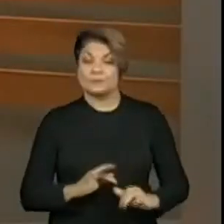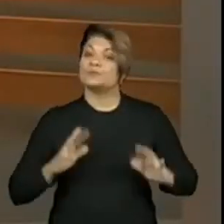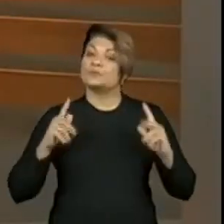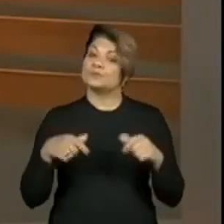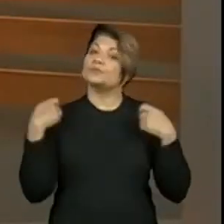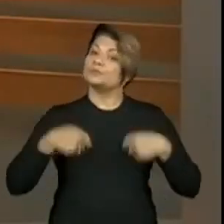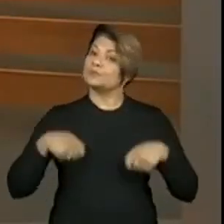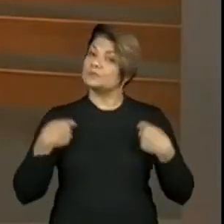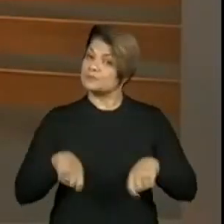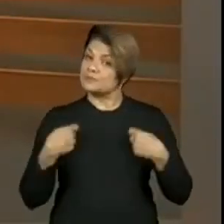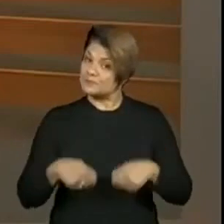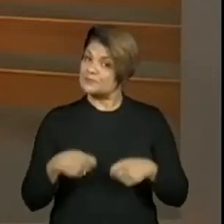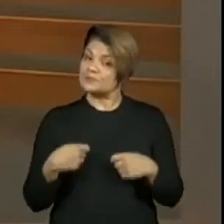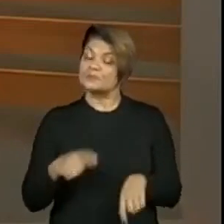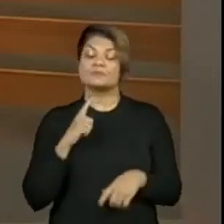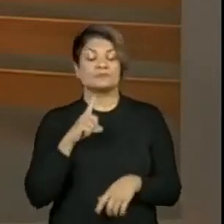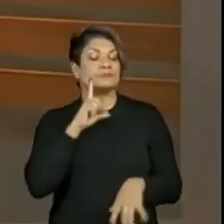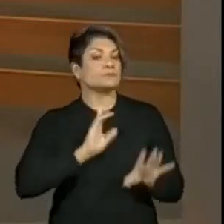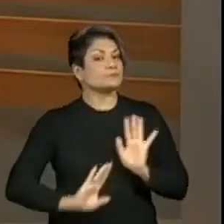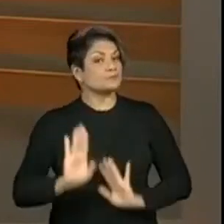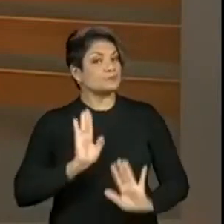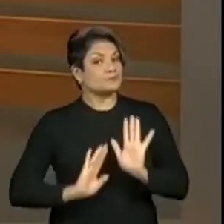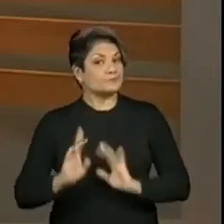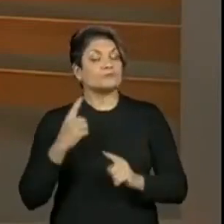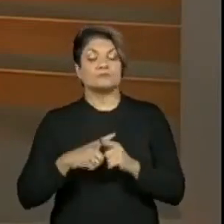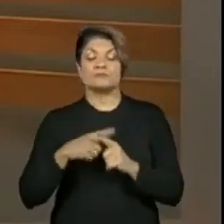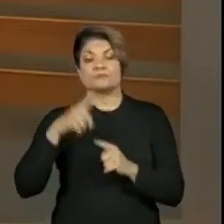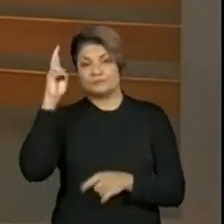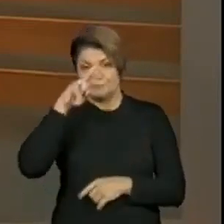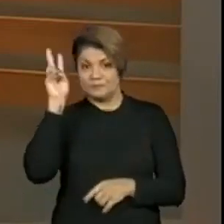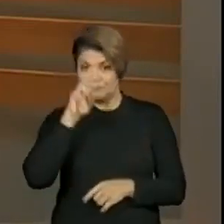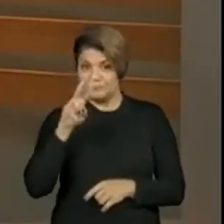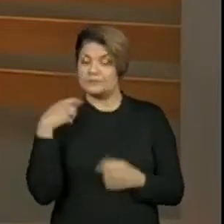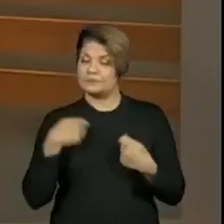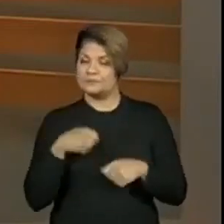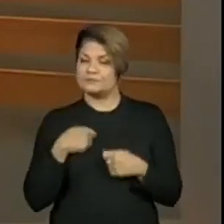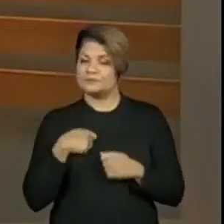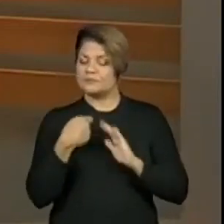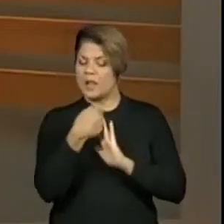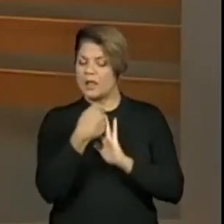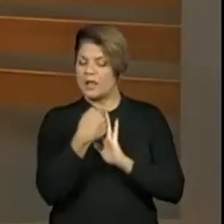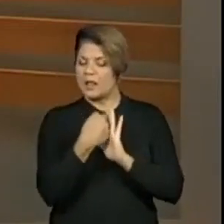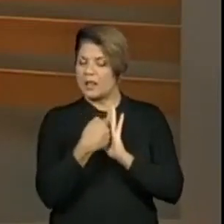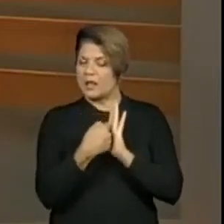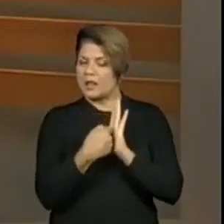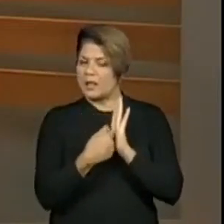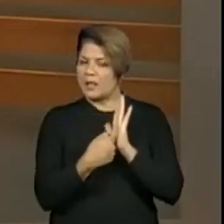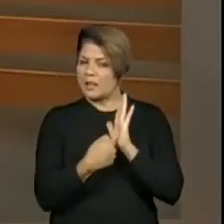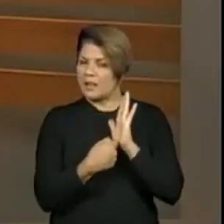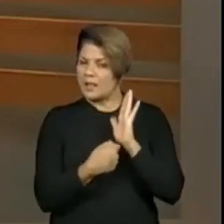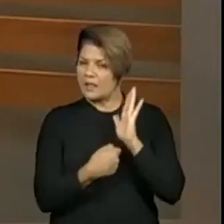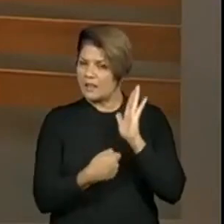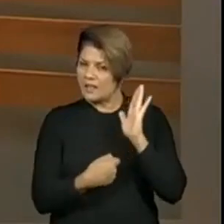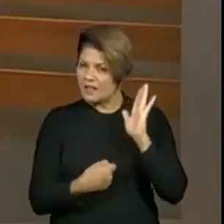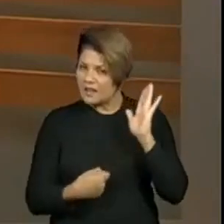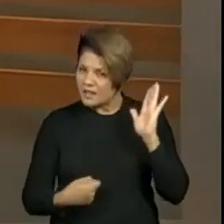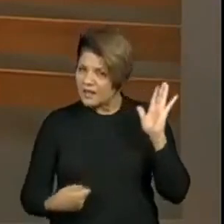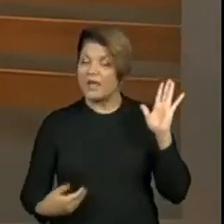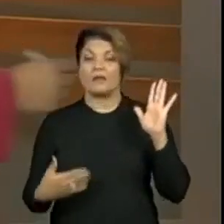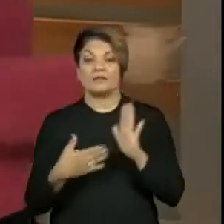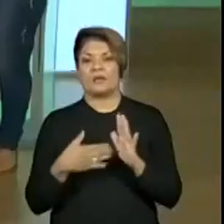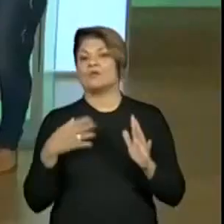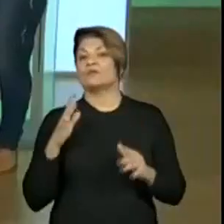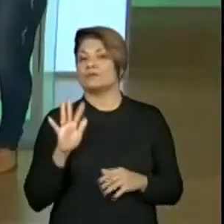precisa ser feito com muito cuidado para a história continuar tendo aquele gostinho da mesma história, não mudar o sentido e tudo mais.